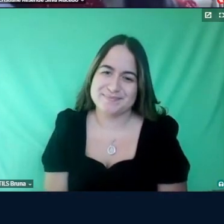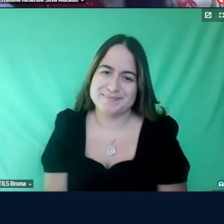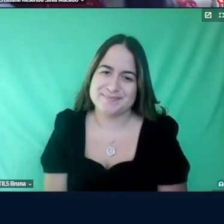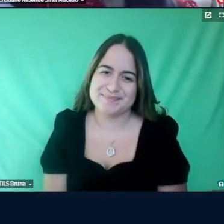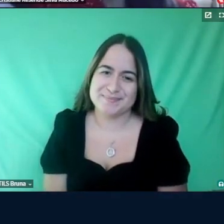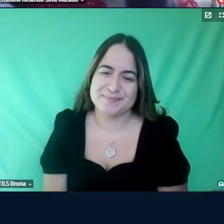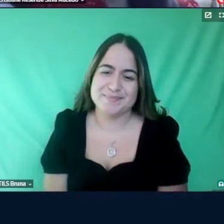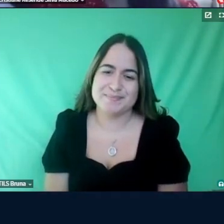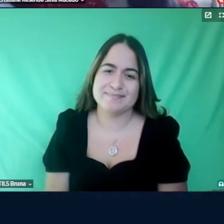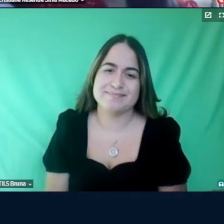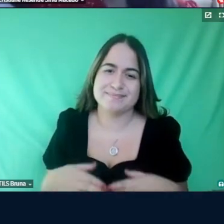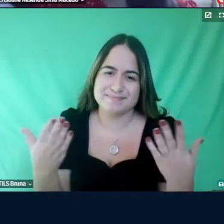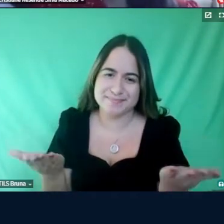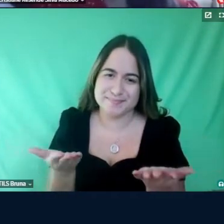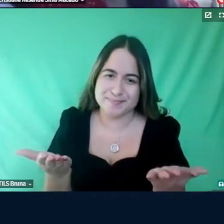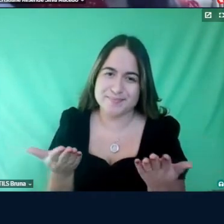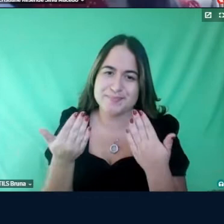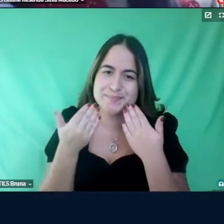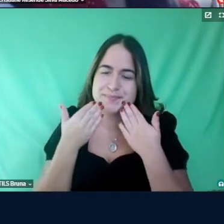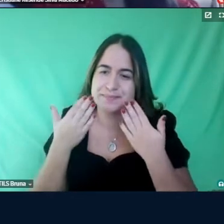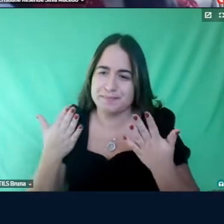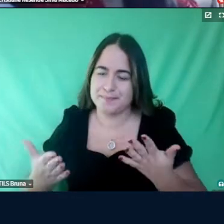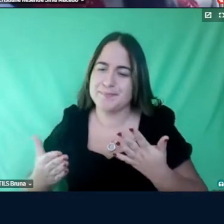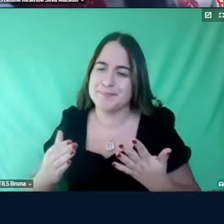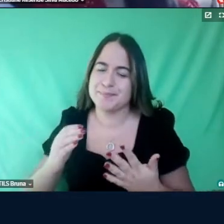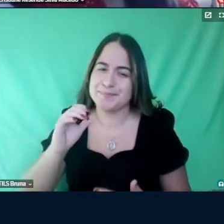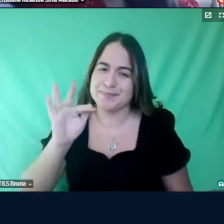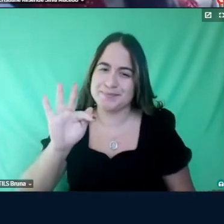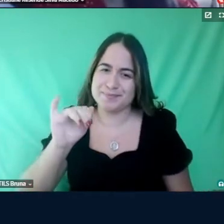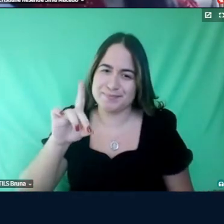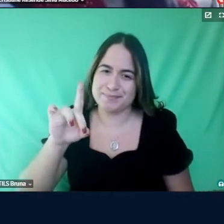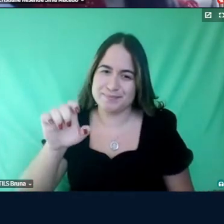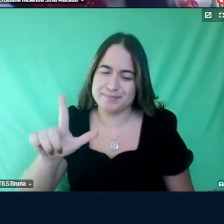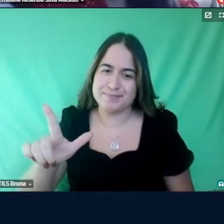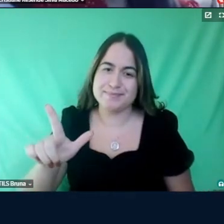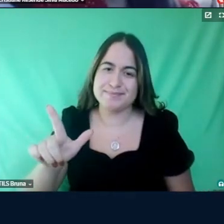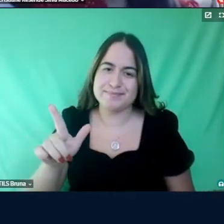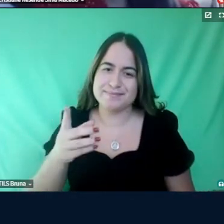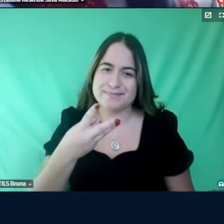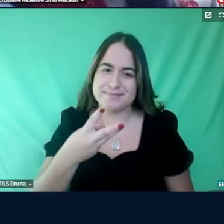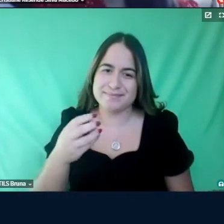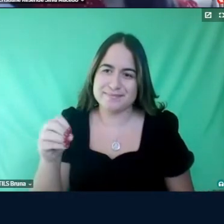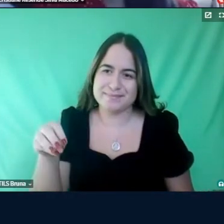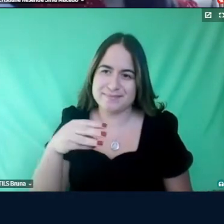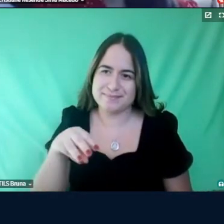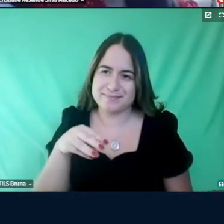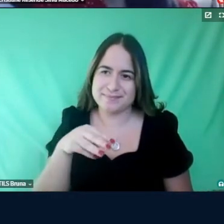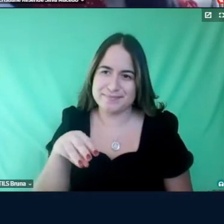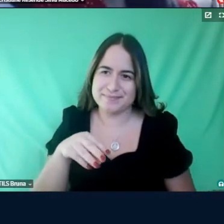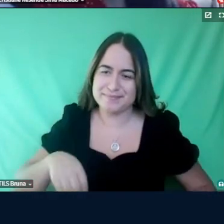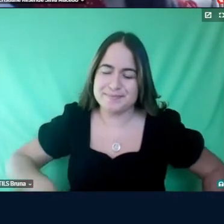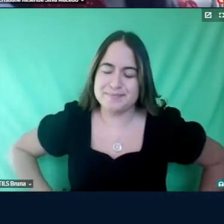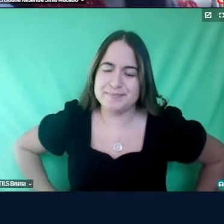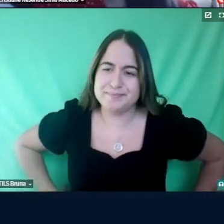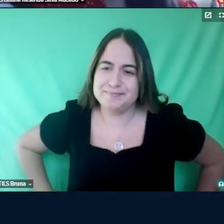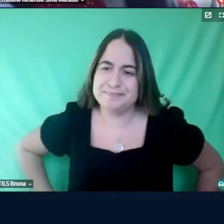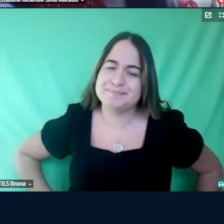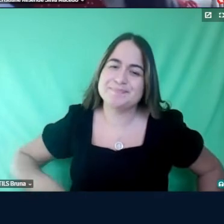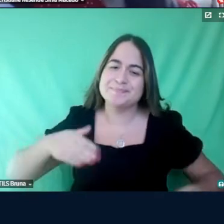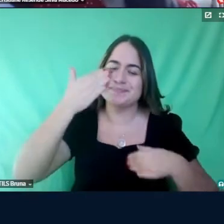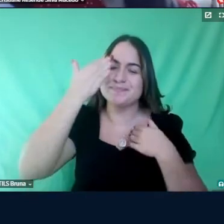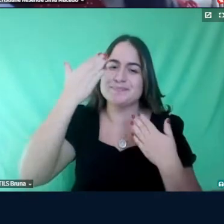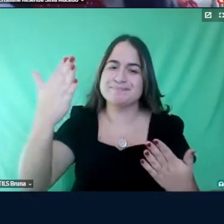então eu passo a palavra ao professor Fidel Chaves em uns 30 minutos mais ou menos, Fidel, obrigado. Muito obrigado,